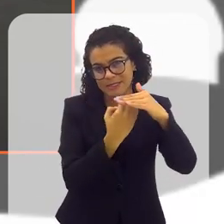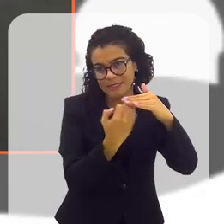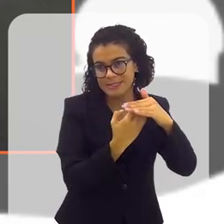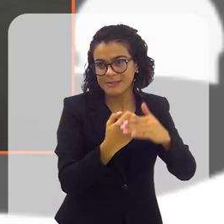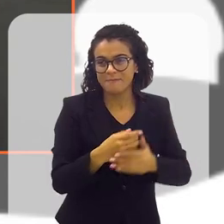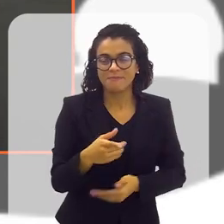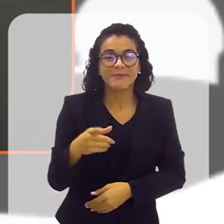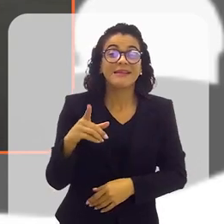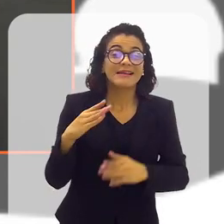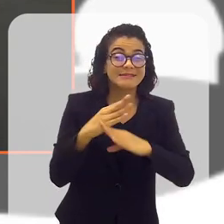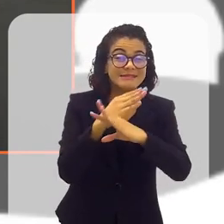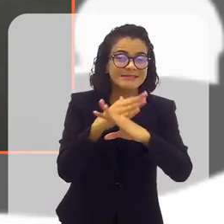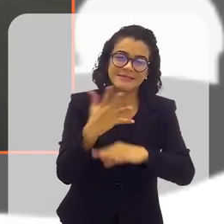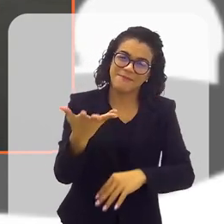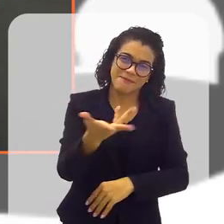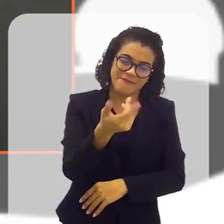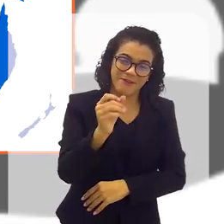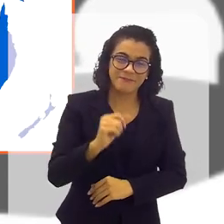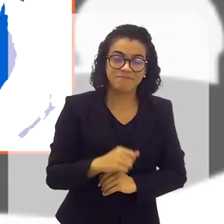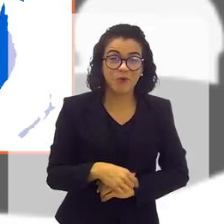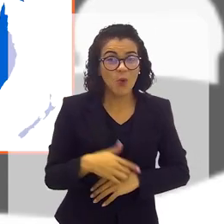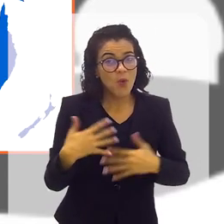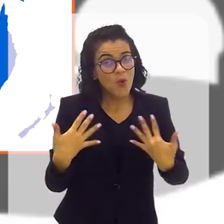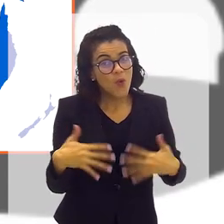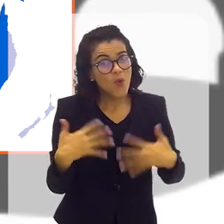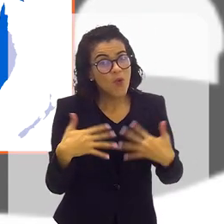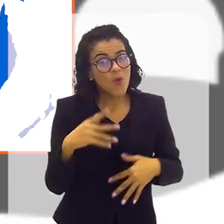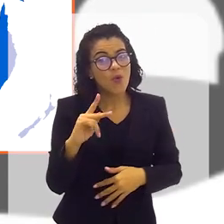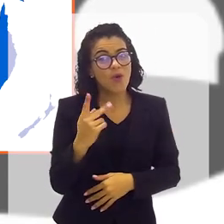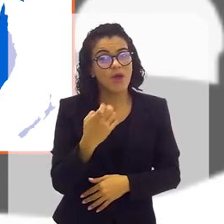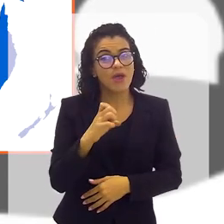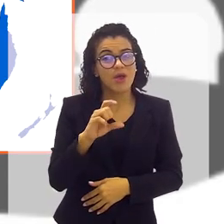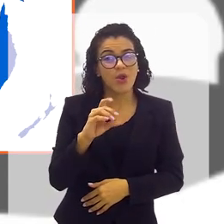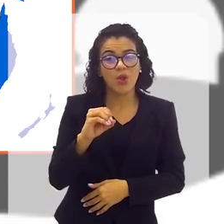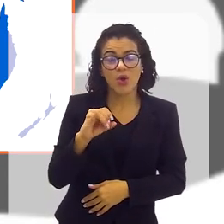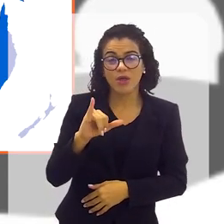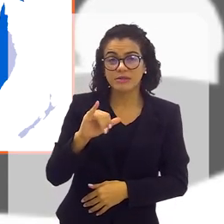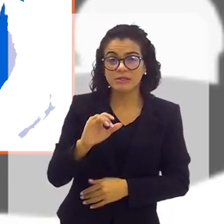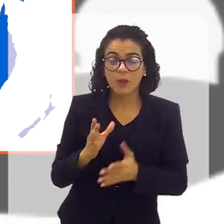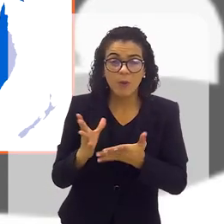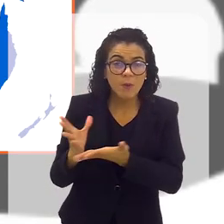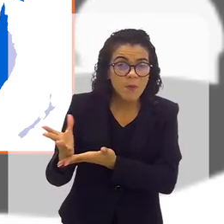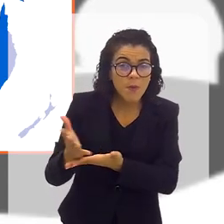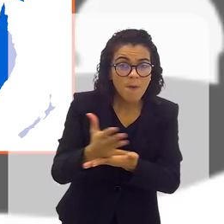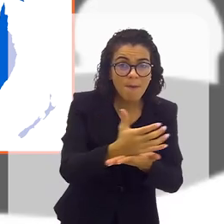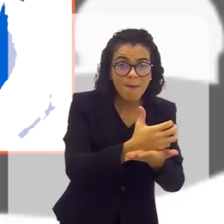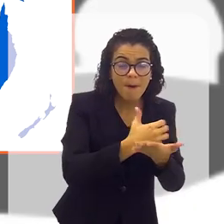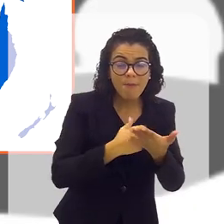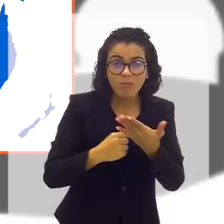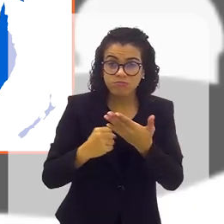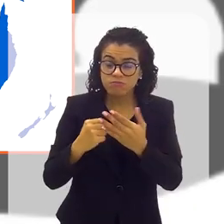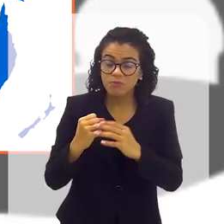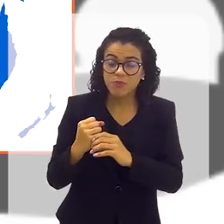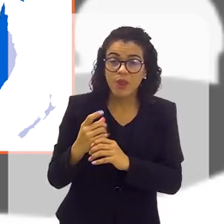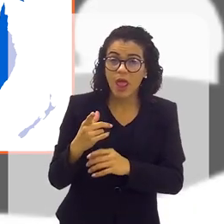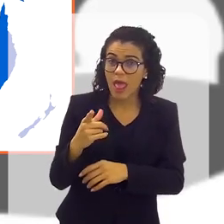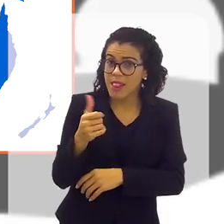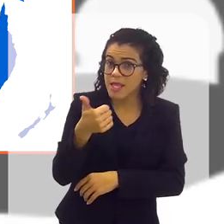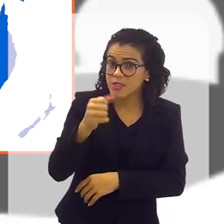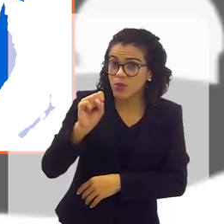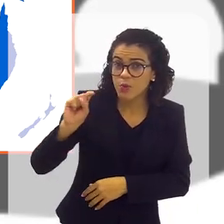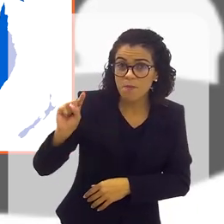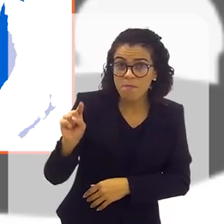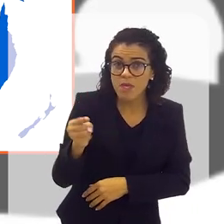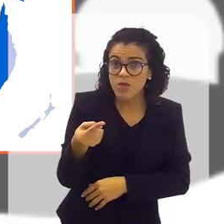aí nessa cidade maravilhosa. Quanta coisa boa, Heloísa, e os números são enormes, você disse que são 18